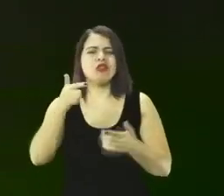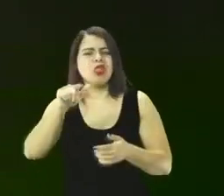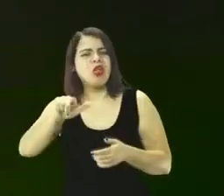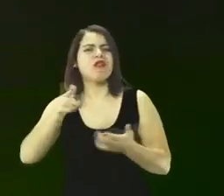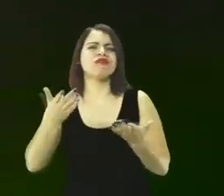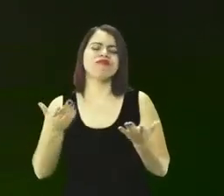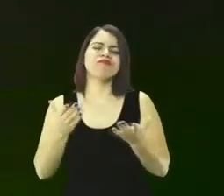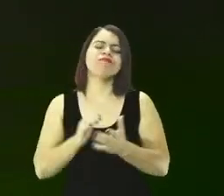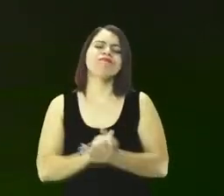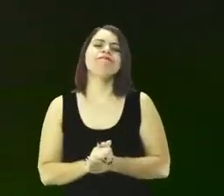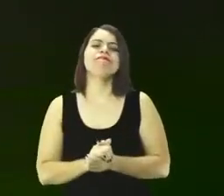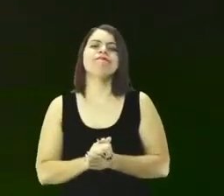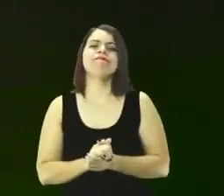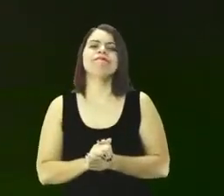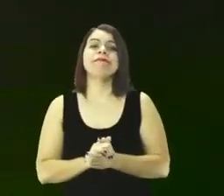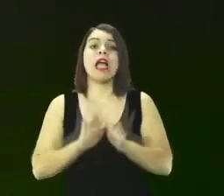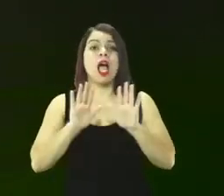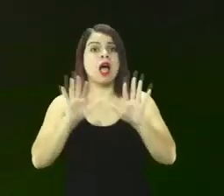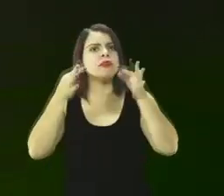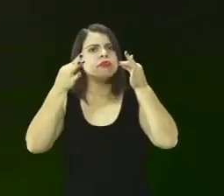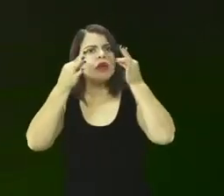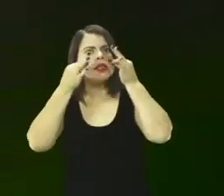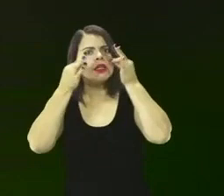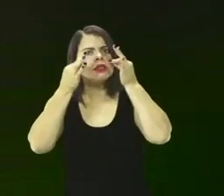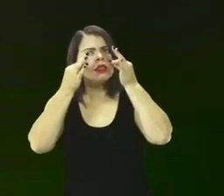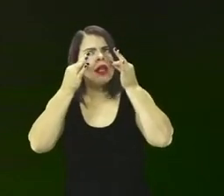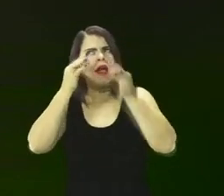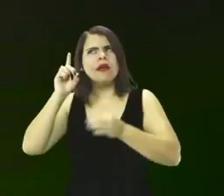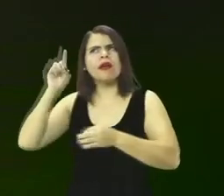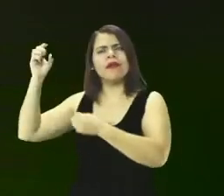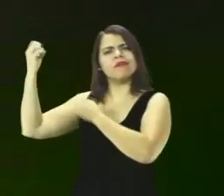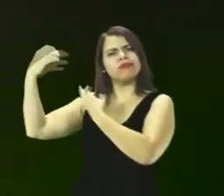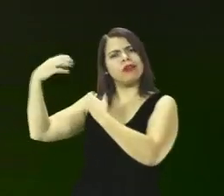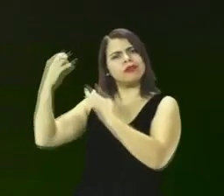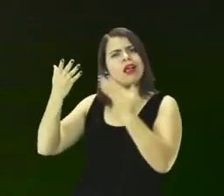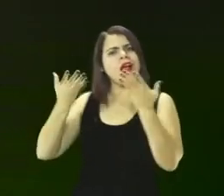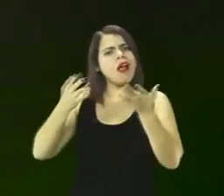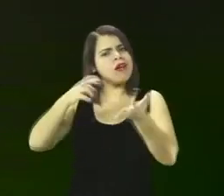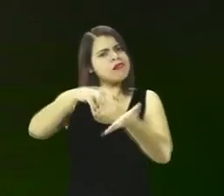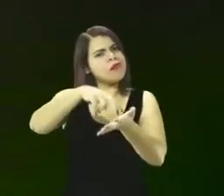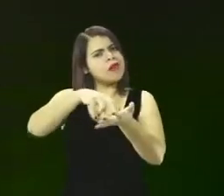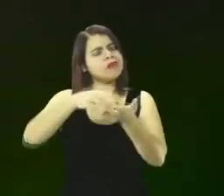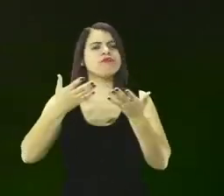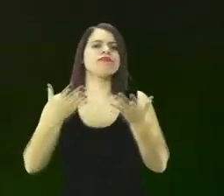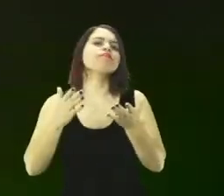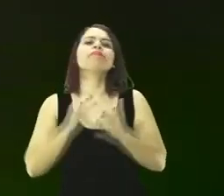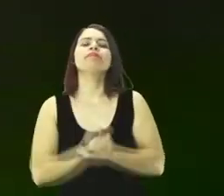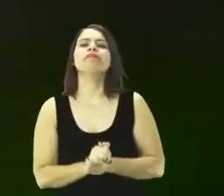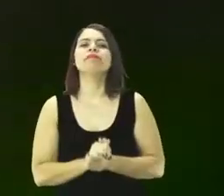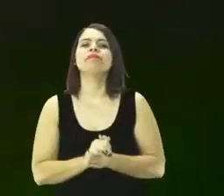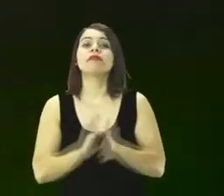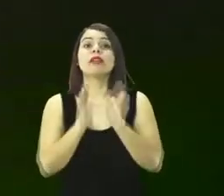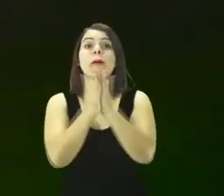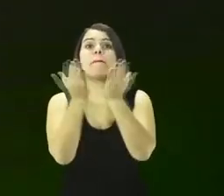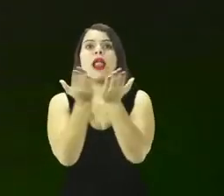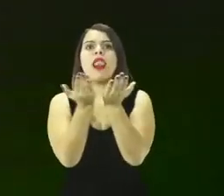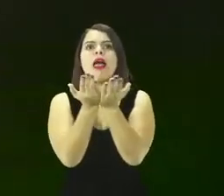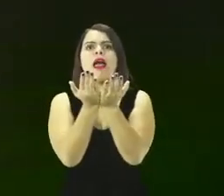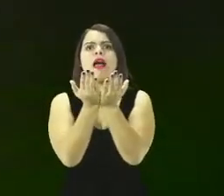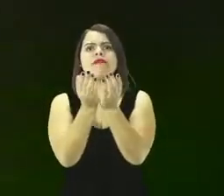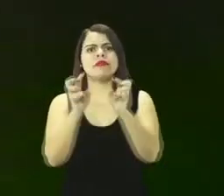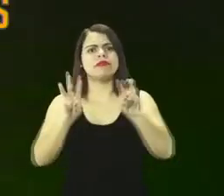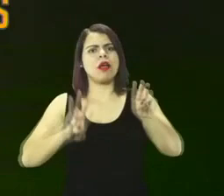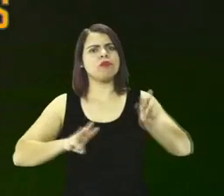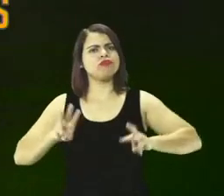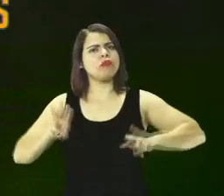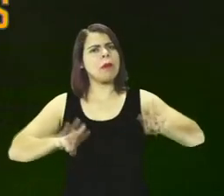Deus está falando comigo e com você nesta manhã. E nesse sentido, meus queridos, olha o que diz Marcos capítulo 12,